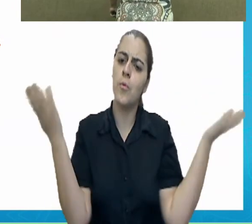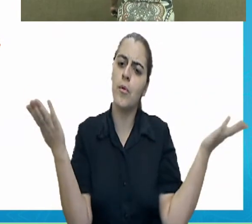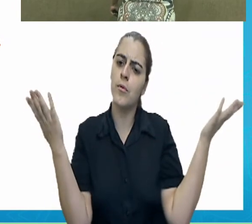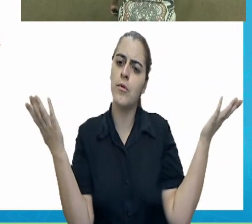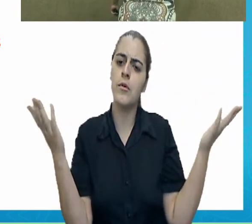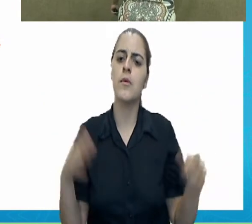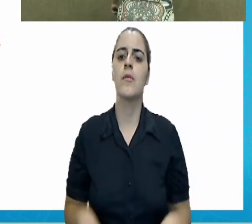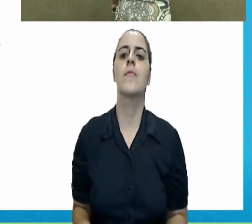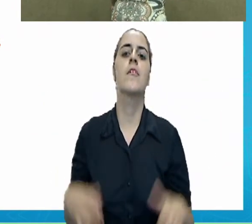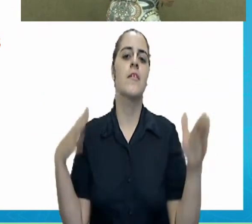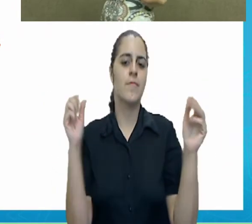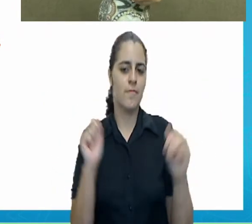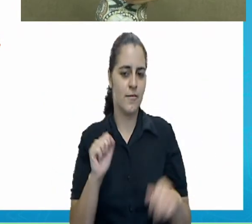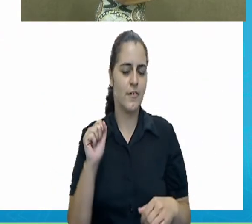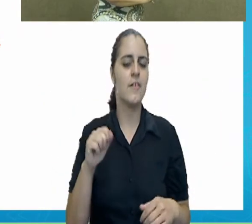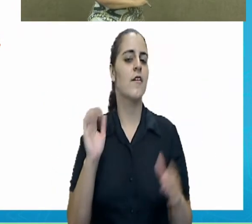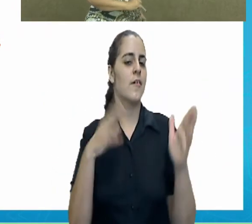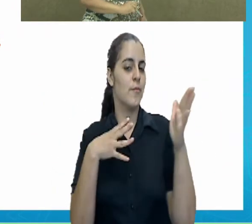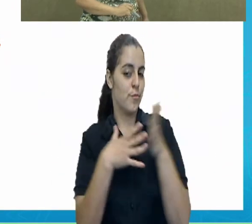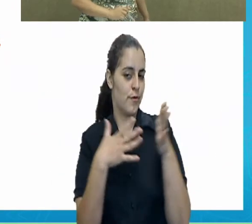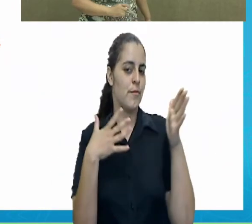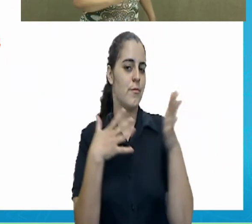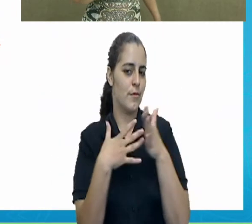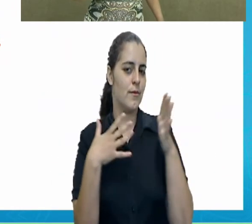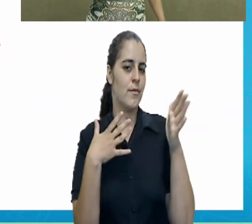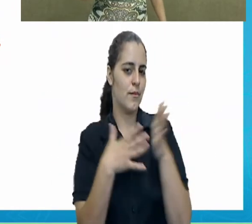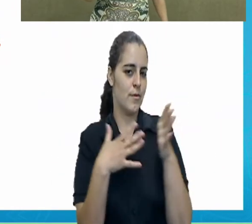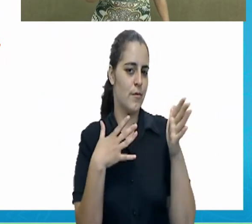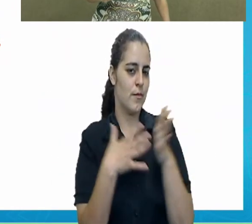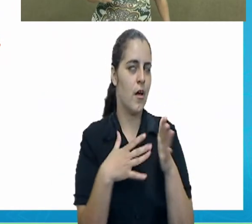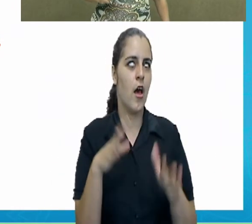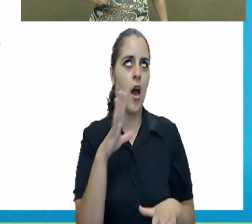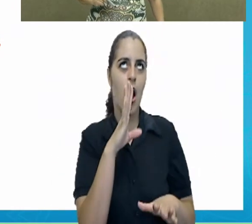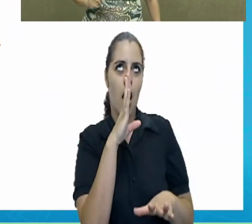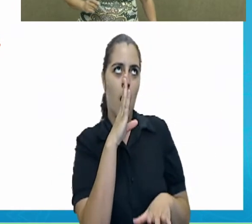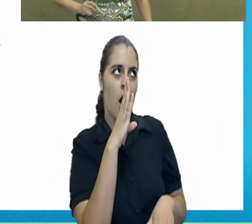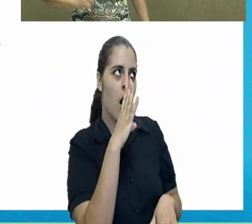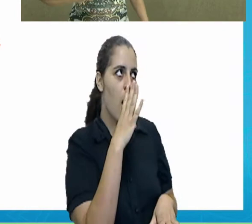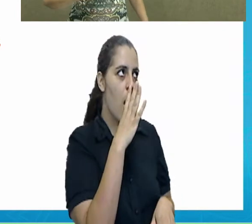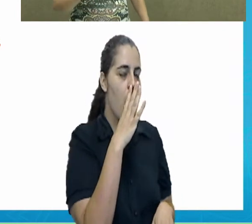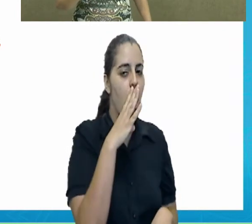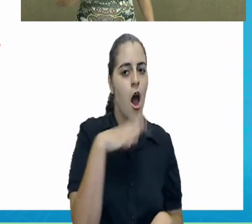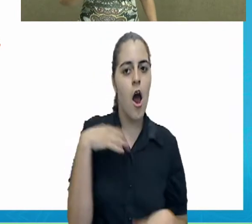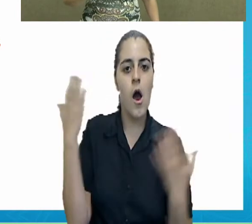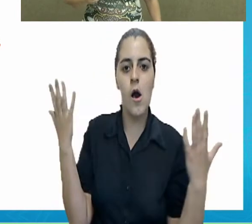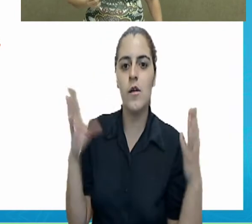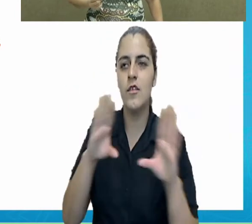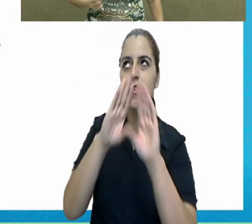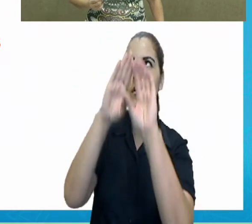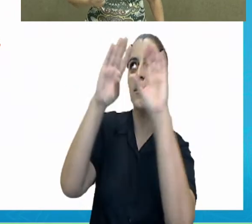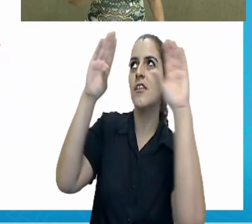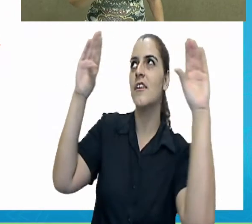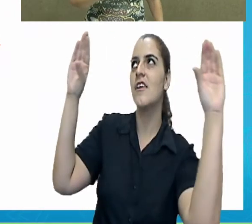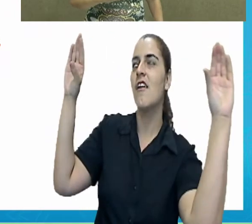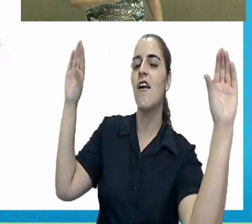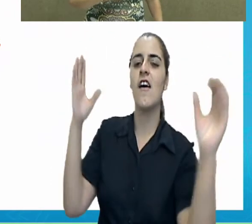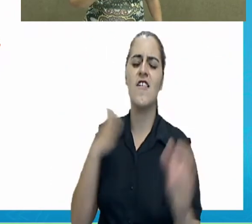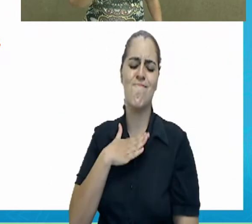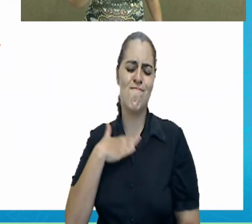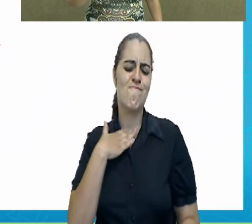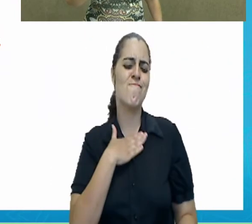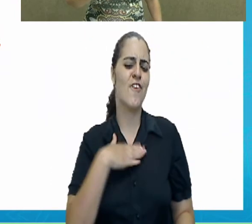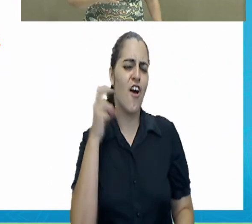que o Natan, ele é um amador, um apreciador do céu. Ele